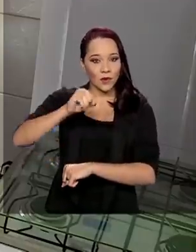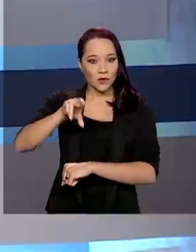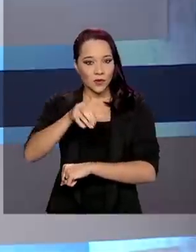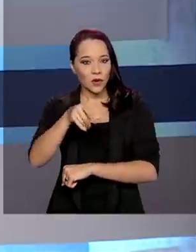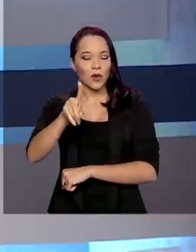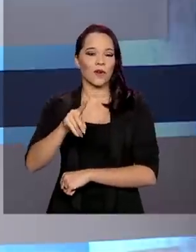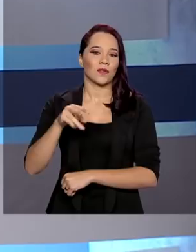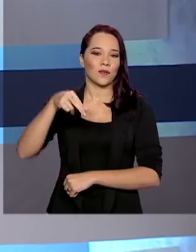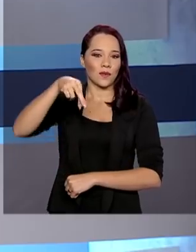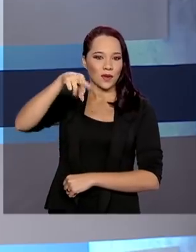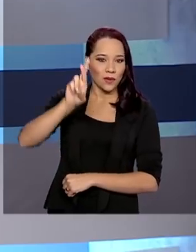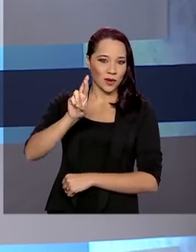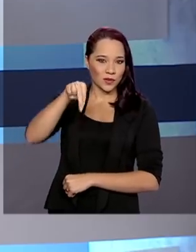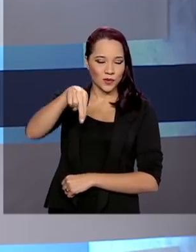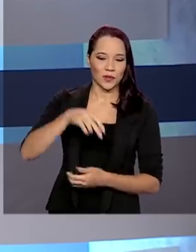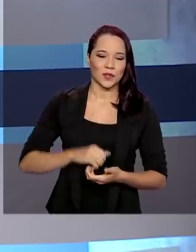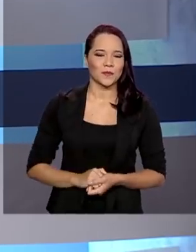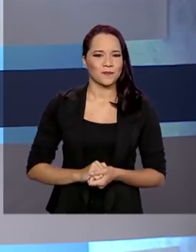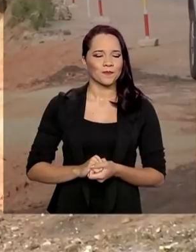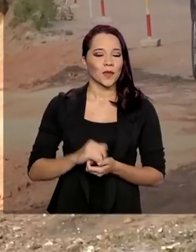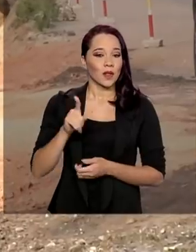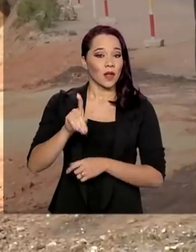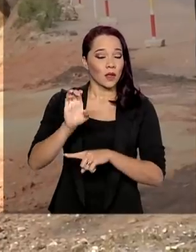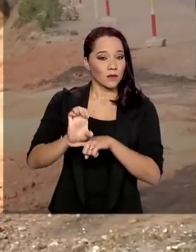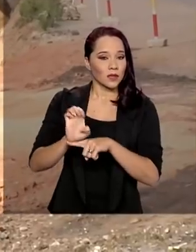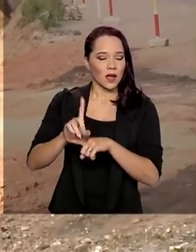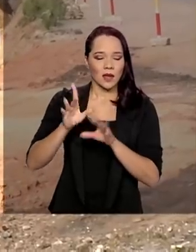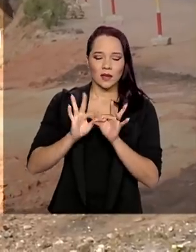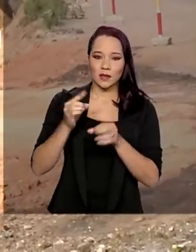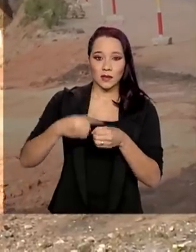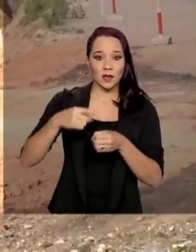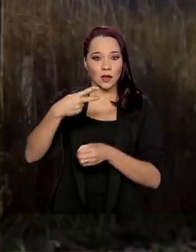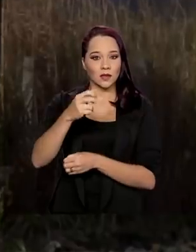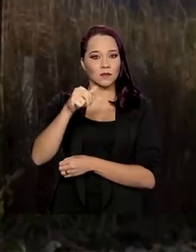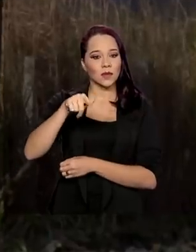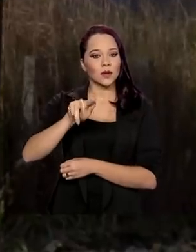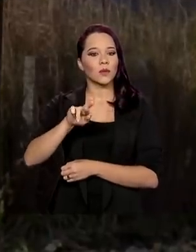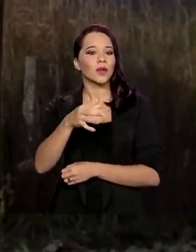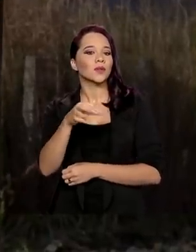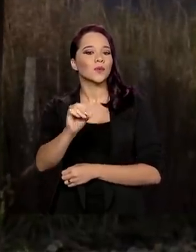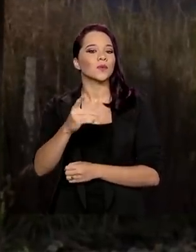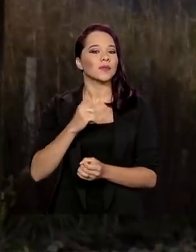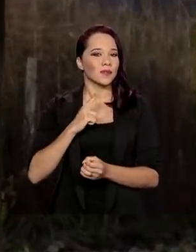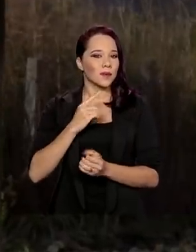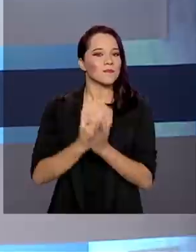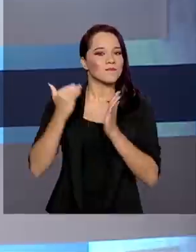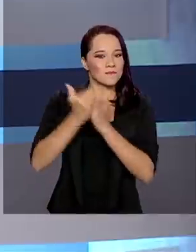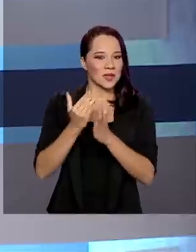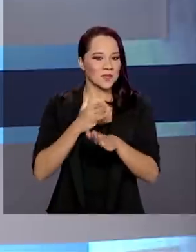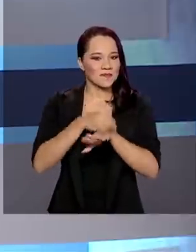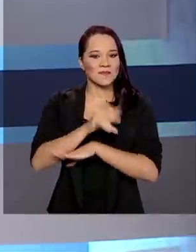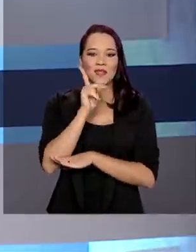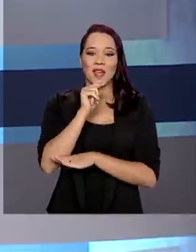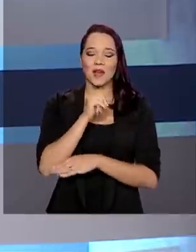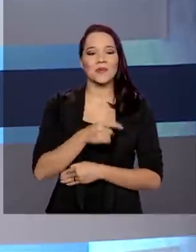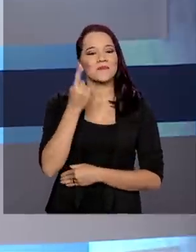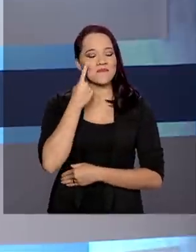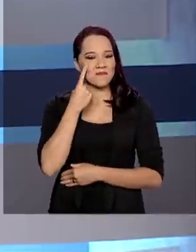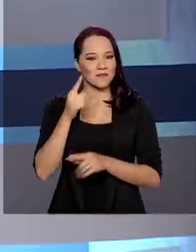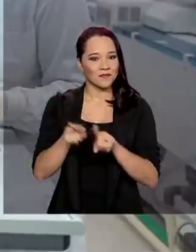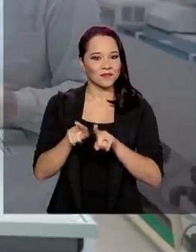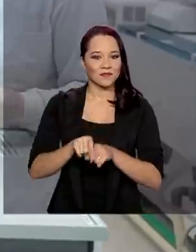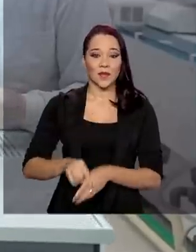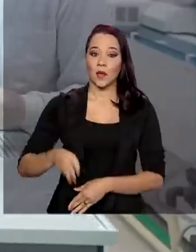Norte. No interior do estado, a cidade de Ipanguaçu terá mais acesso à água. E veja também,